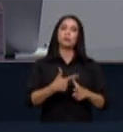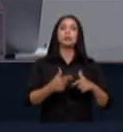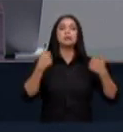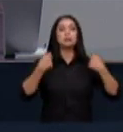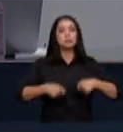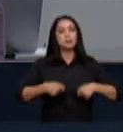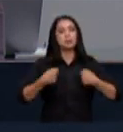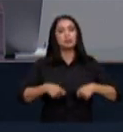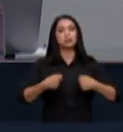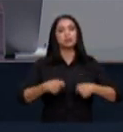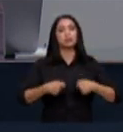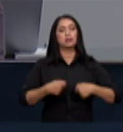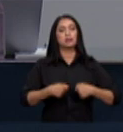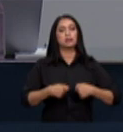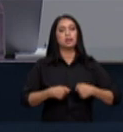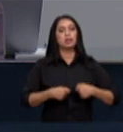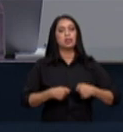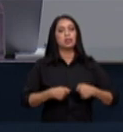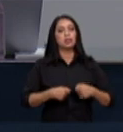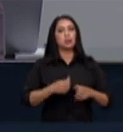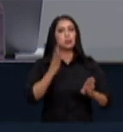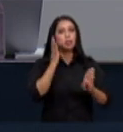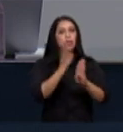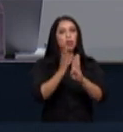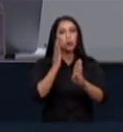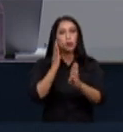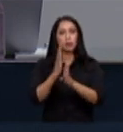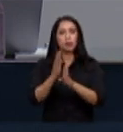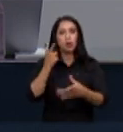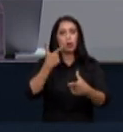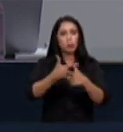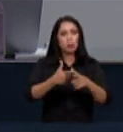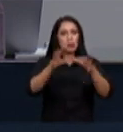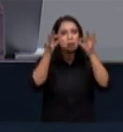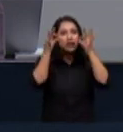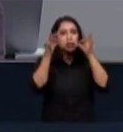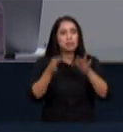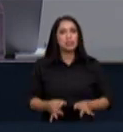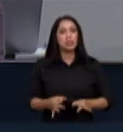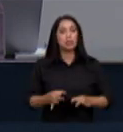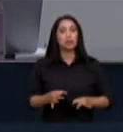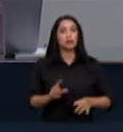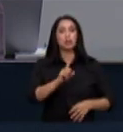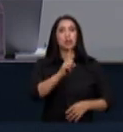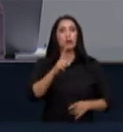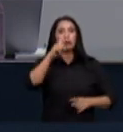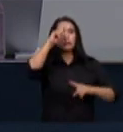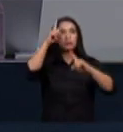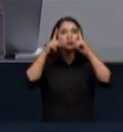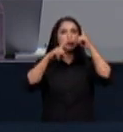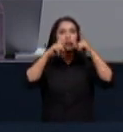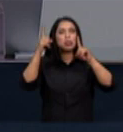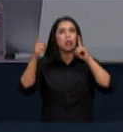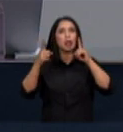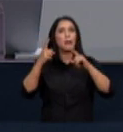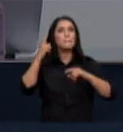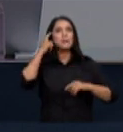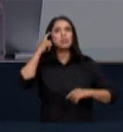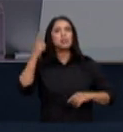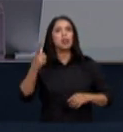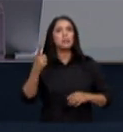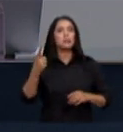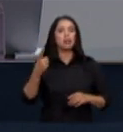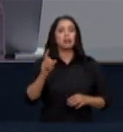precisamos fazer diagnósticos corretos e não criar uma realidade imaginária